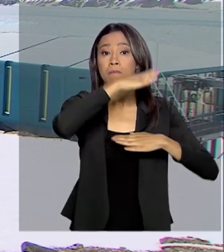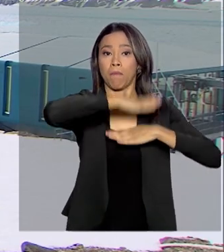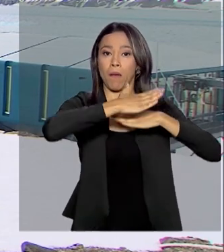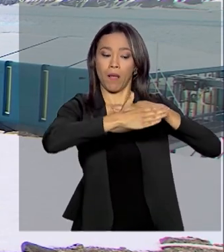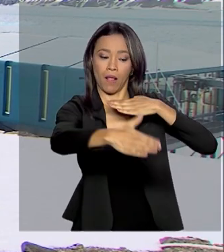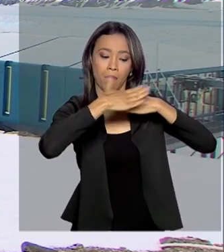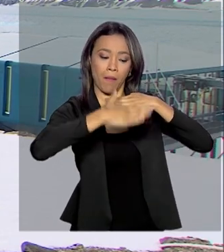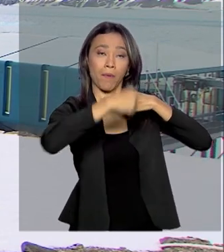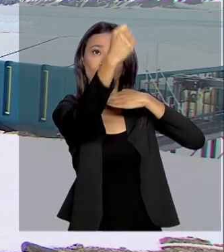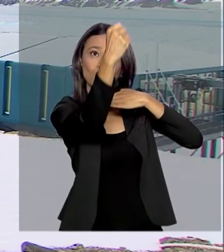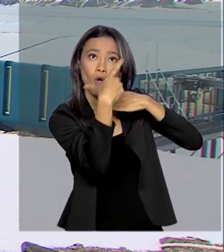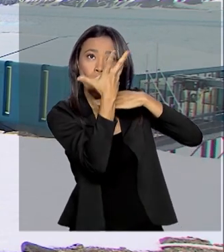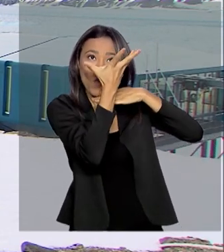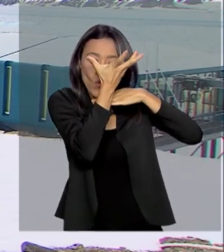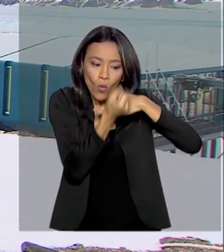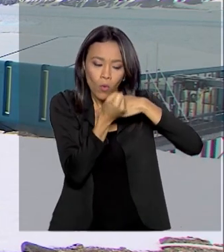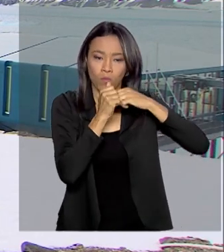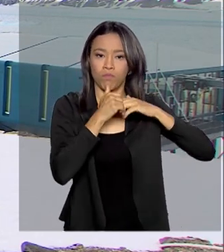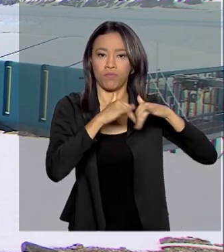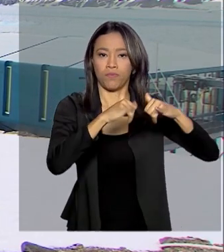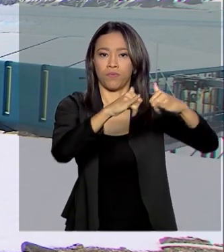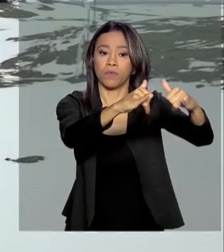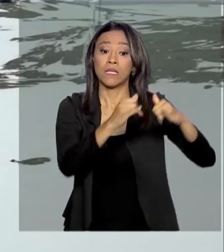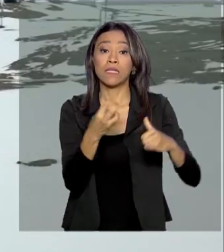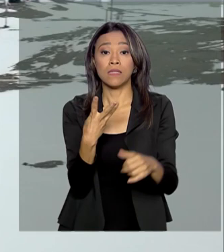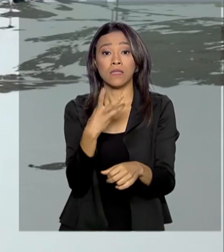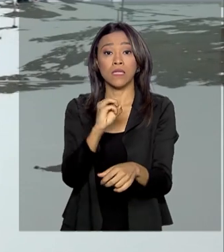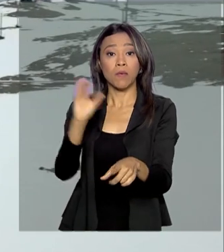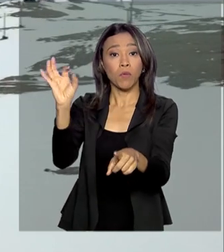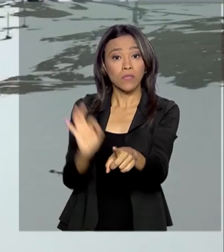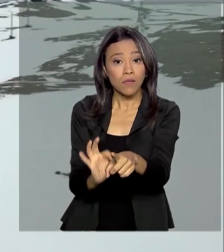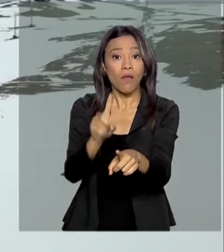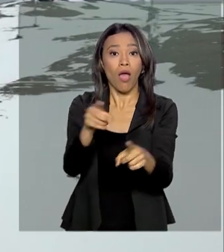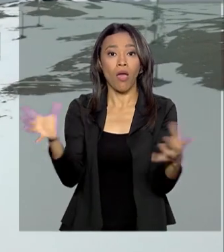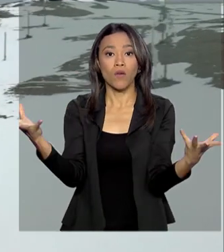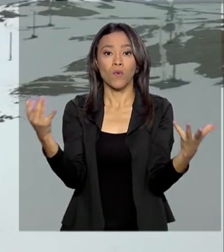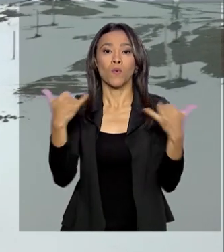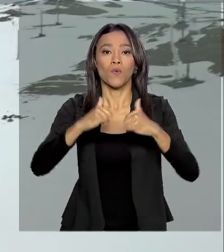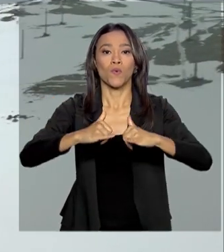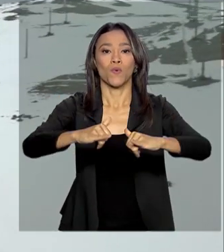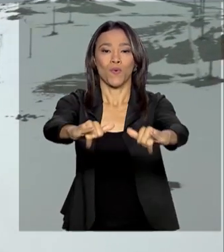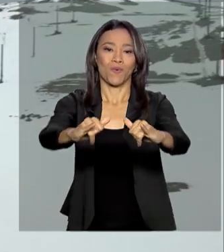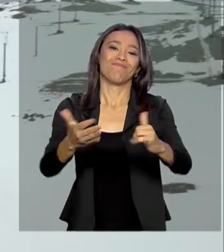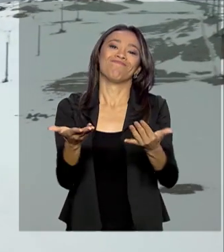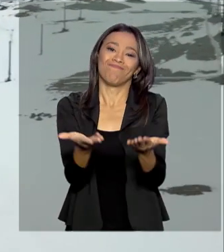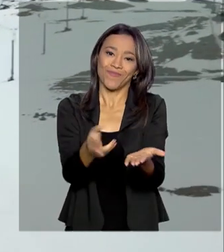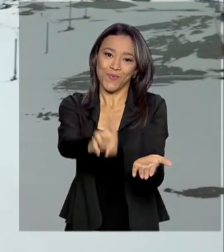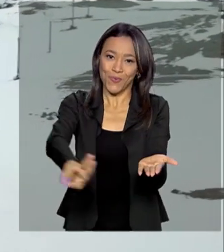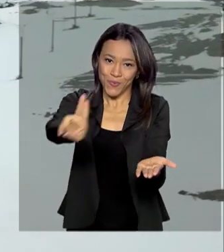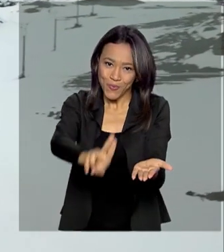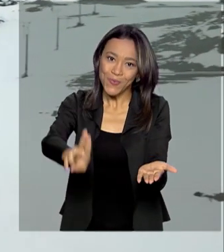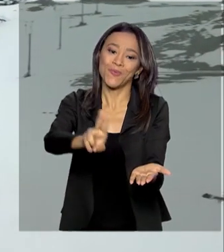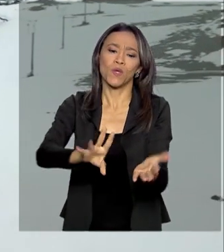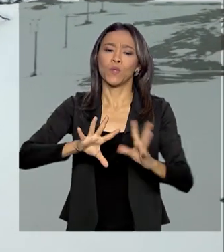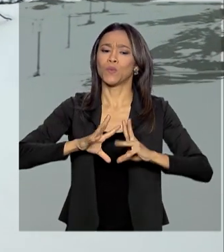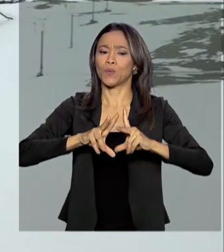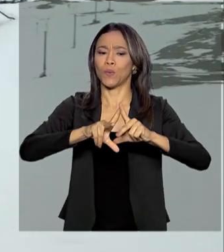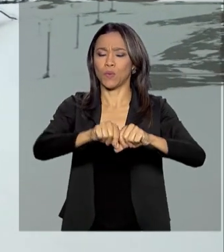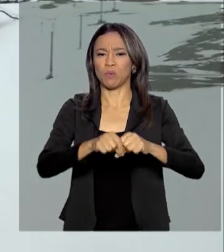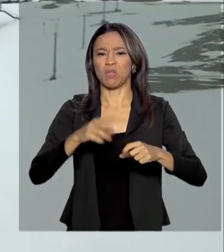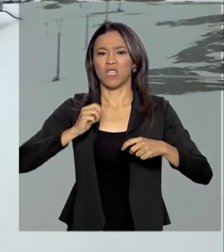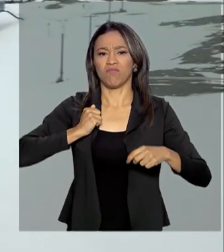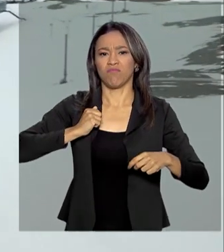Com isso, 30% do que é consumido pela base vai ser gerado de energia renovável. Todo o esgoto produzido aqui